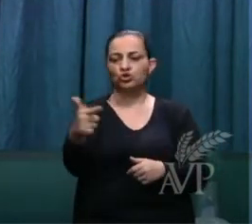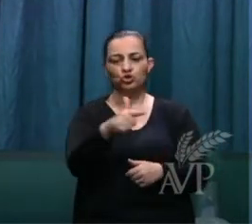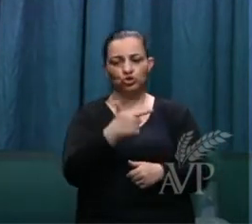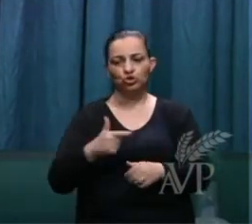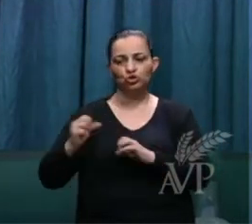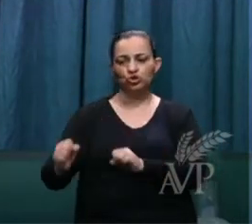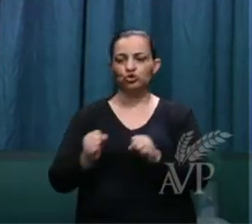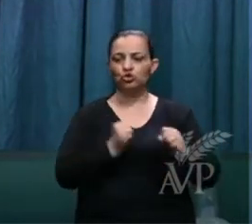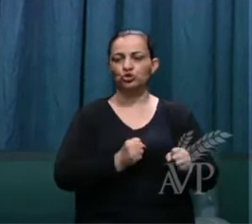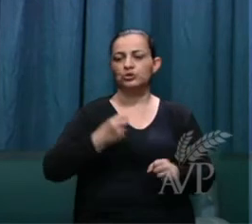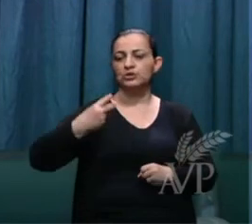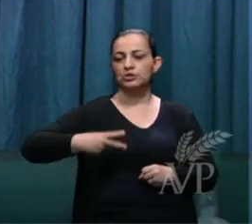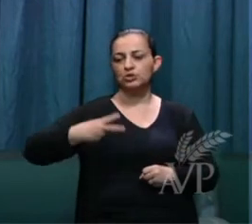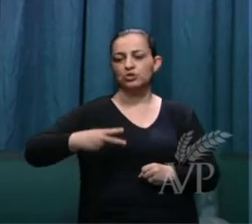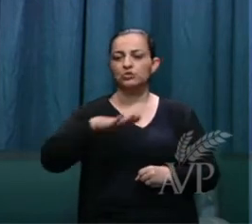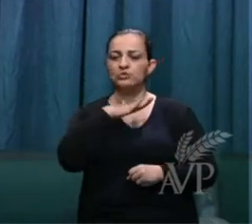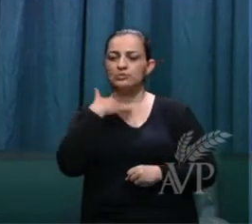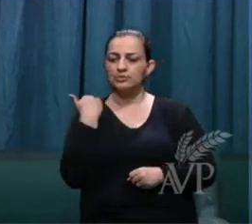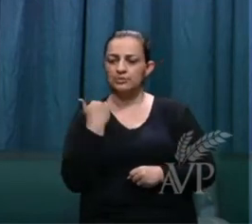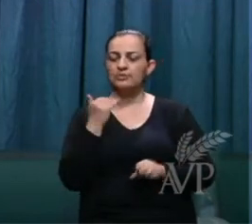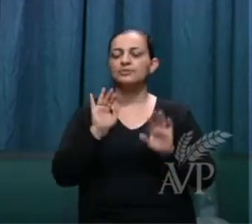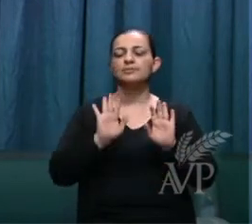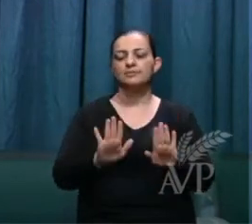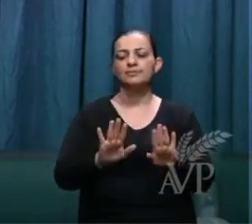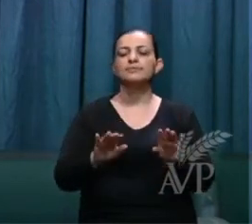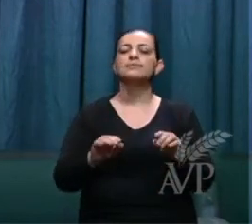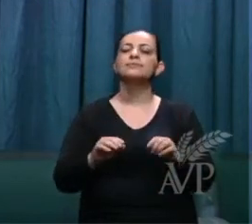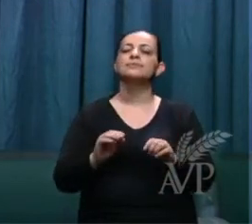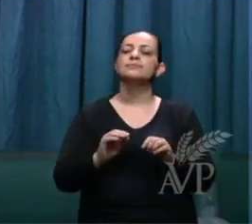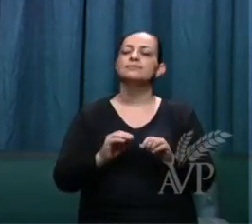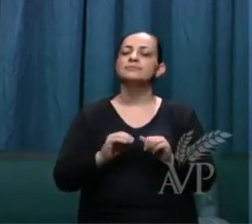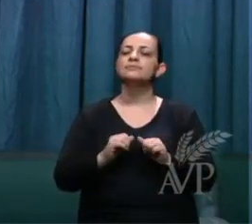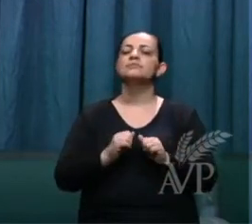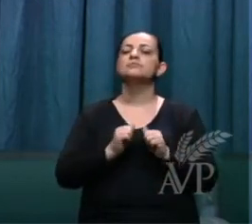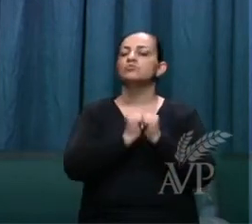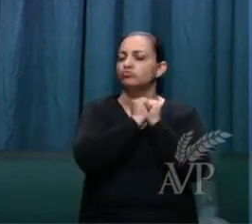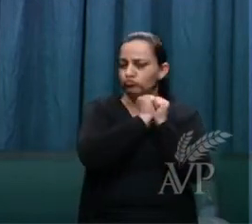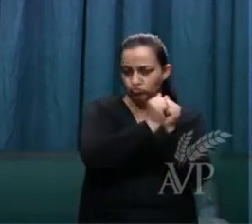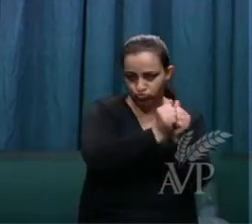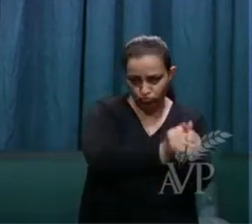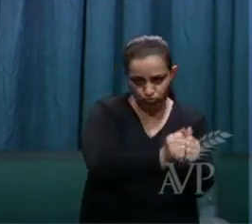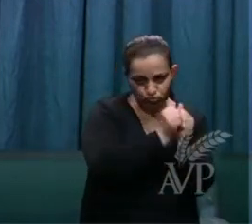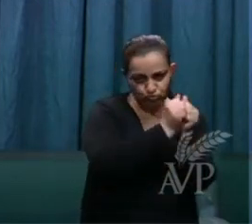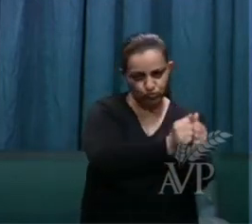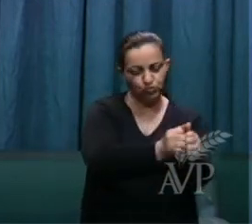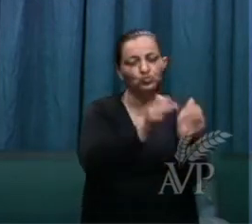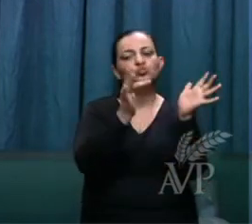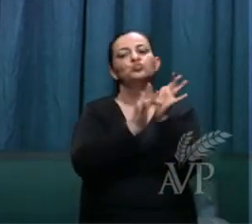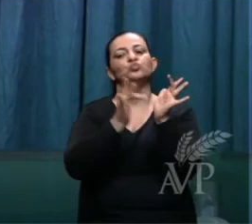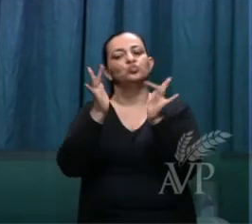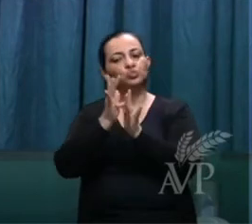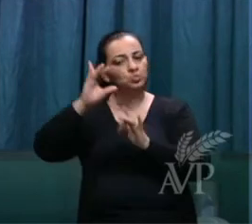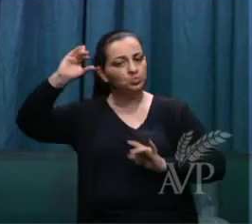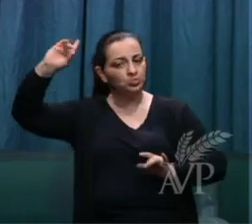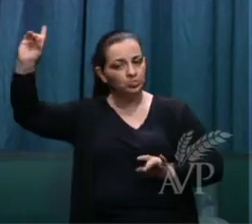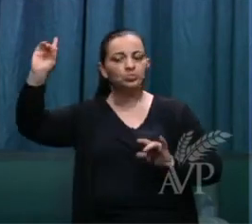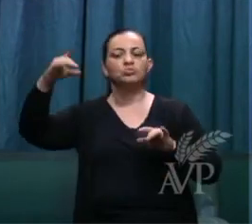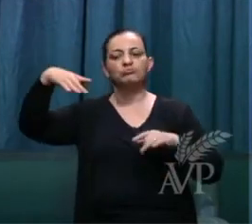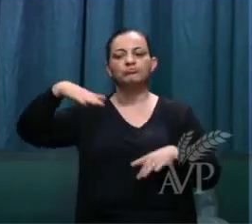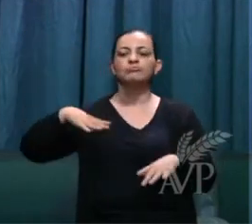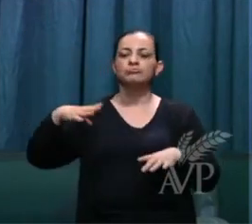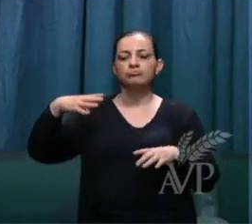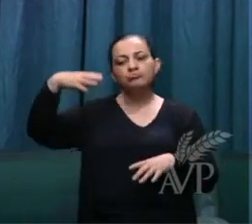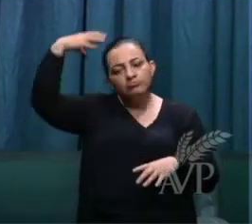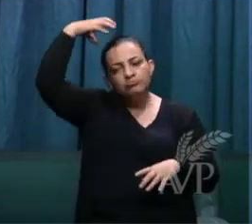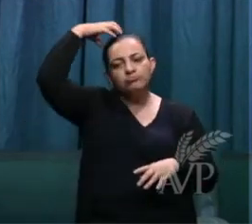a segunda morte mas serão sacerdotes de Deus e de Cristo e reinarão com ele